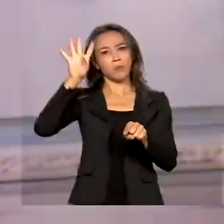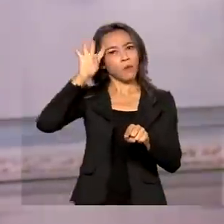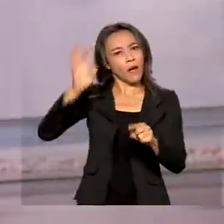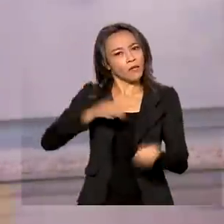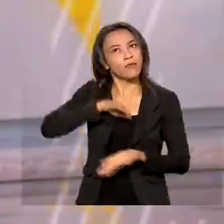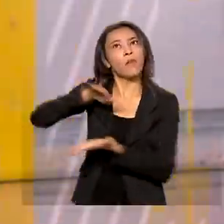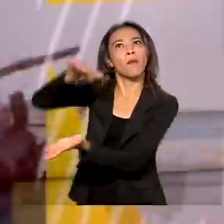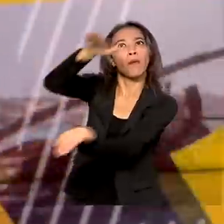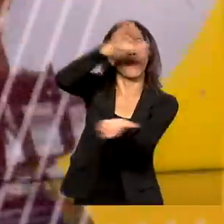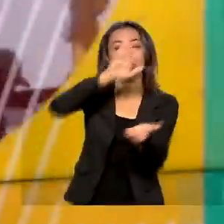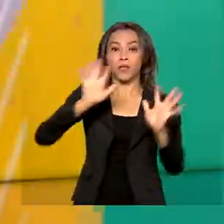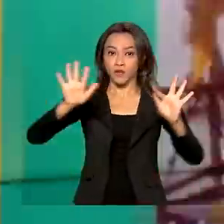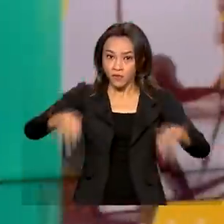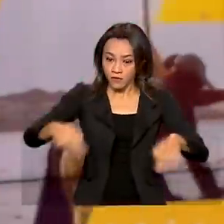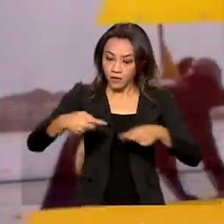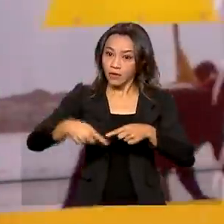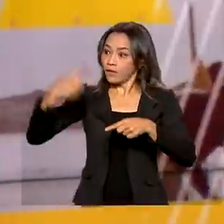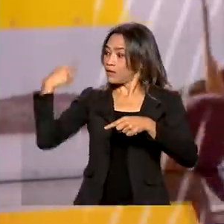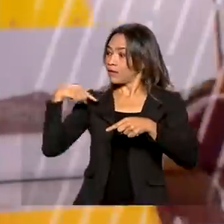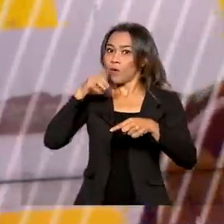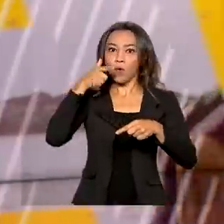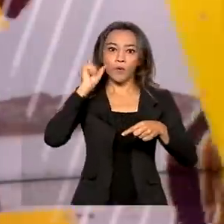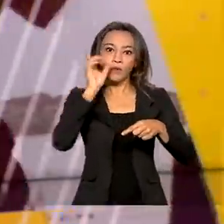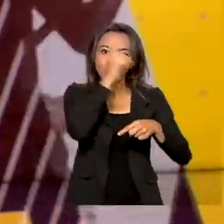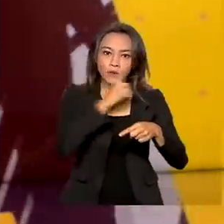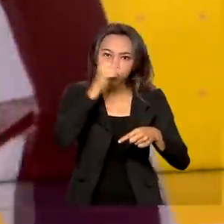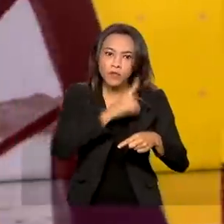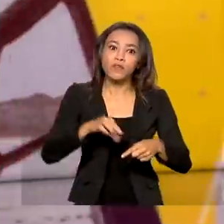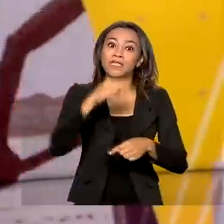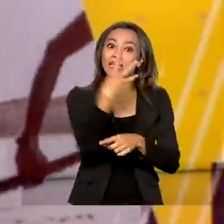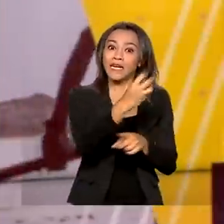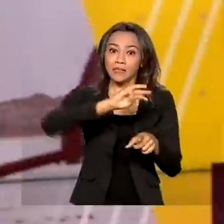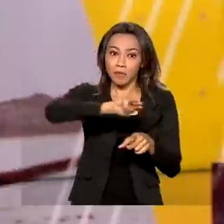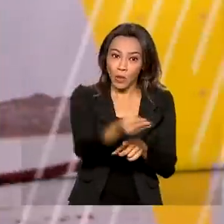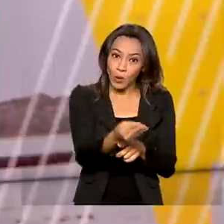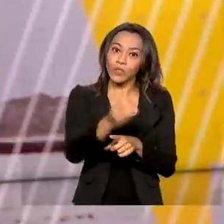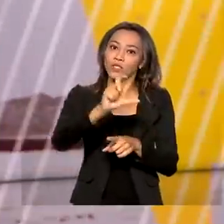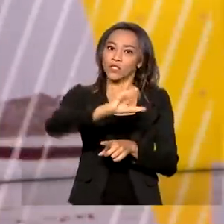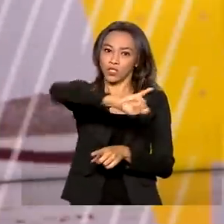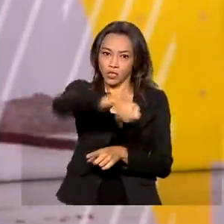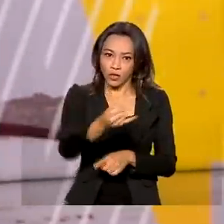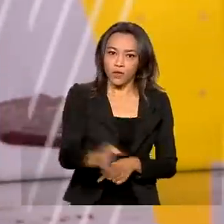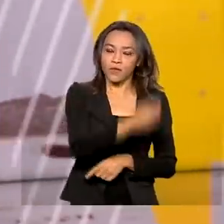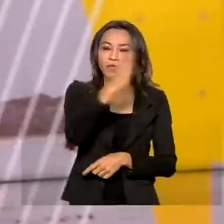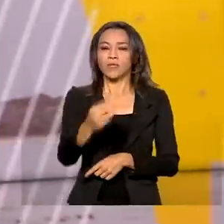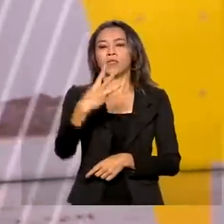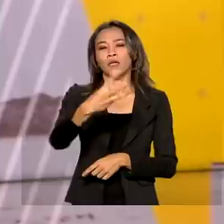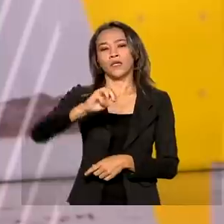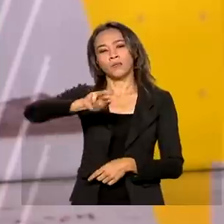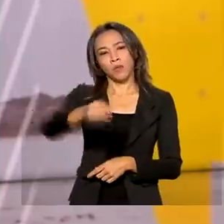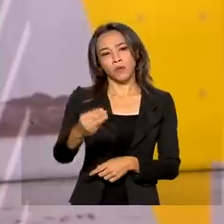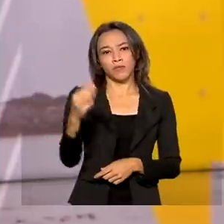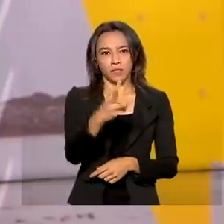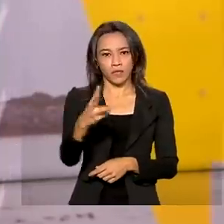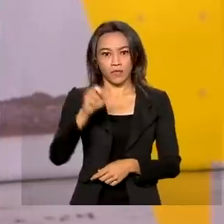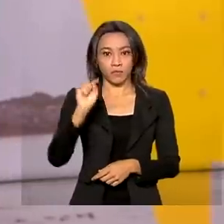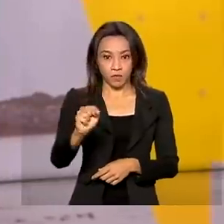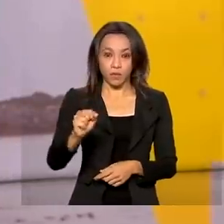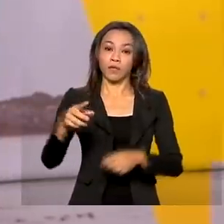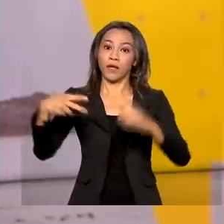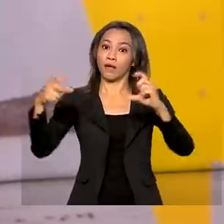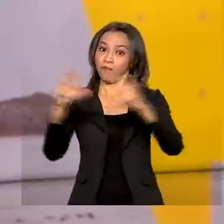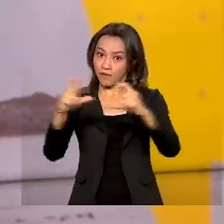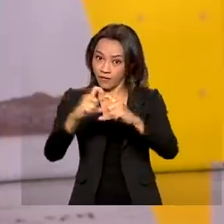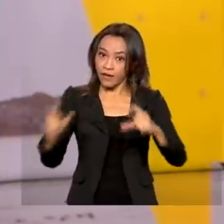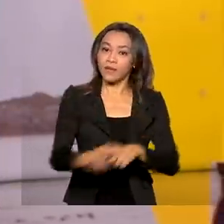terminou neste domingo. Foram 3 milhões de doses da Janssen, 3 milhões e 33 mil da Pfizer e 7 milhões e